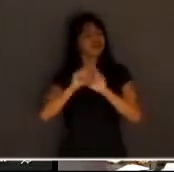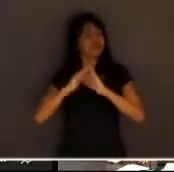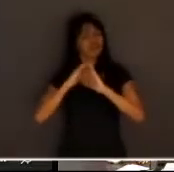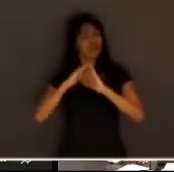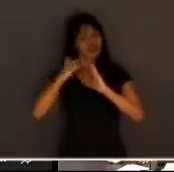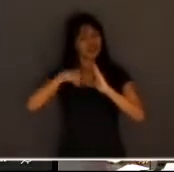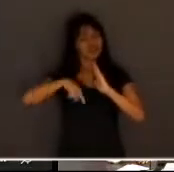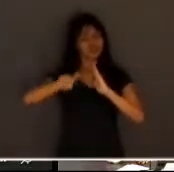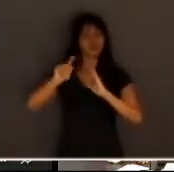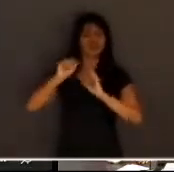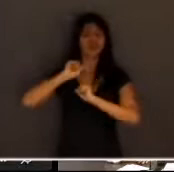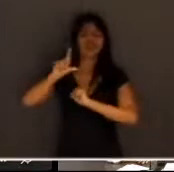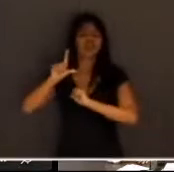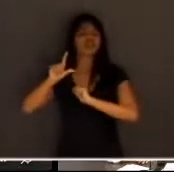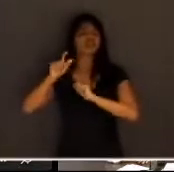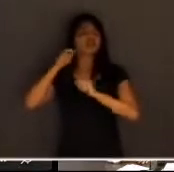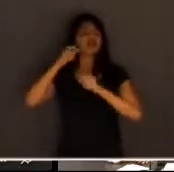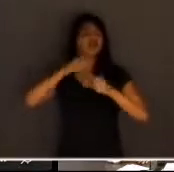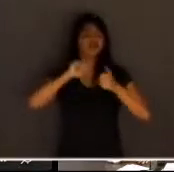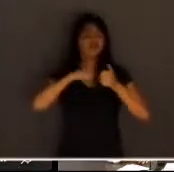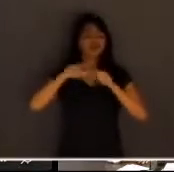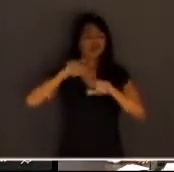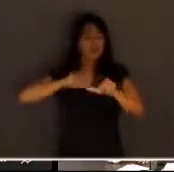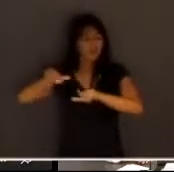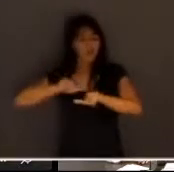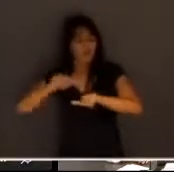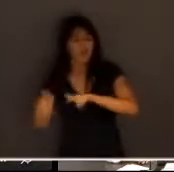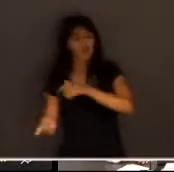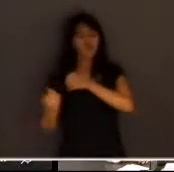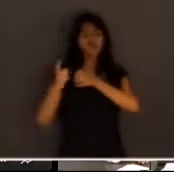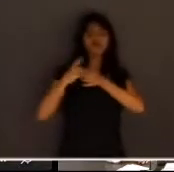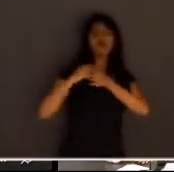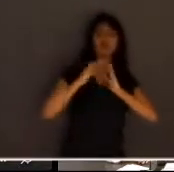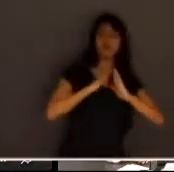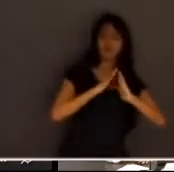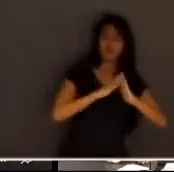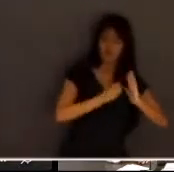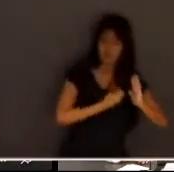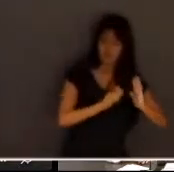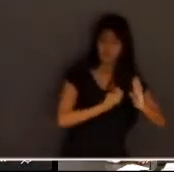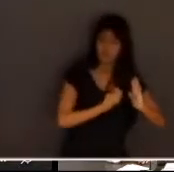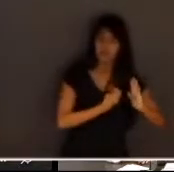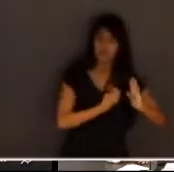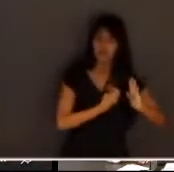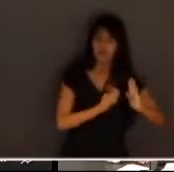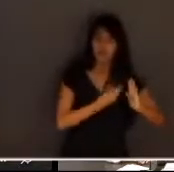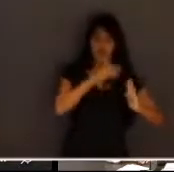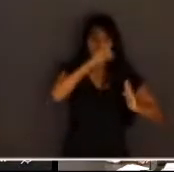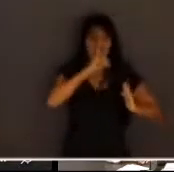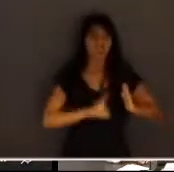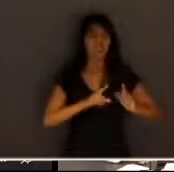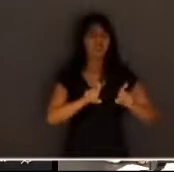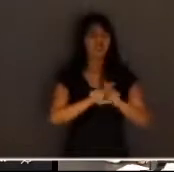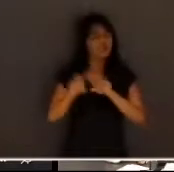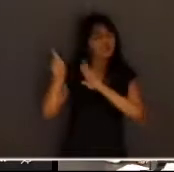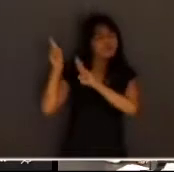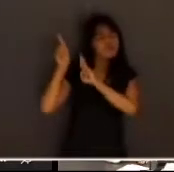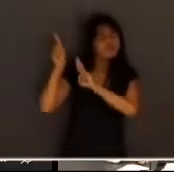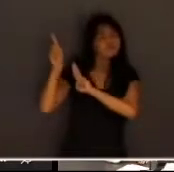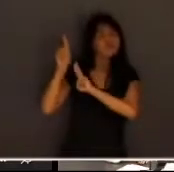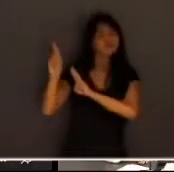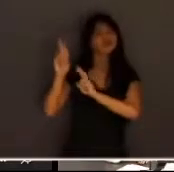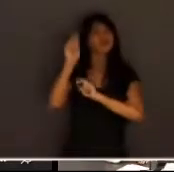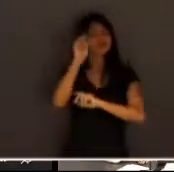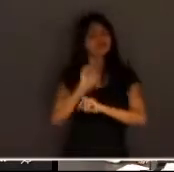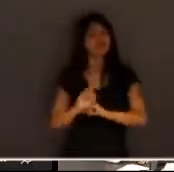voltarmos vivos para casa para os nossos entes queridos é o direito à esperança é o direito à